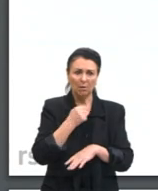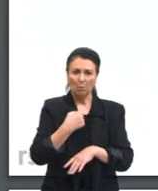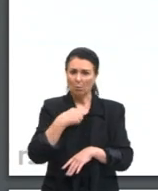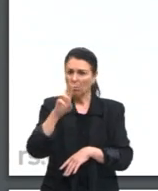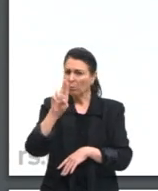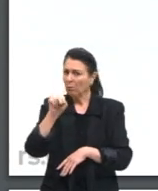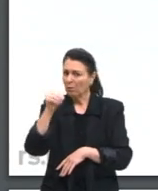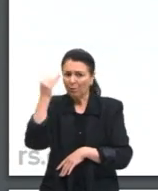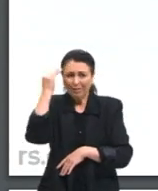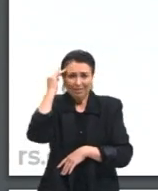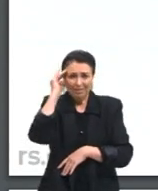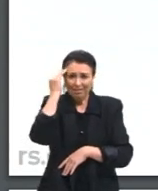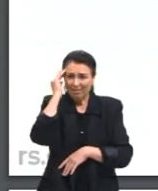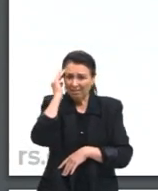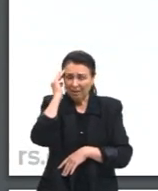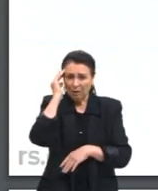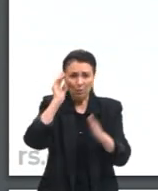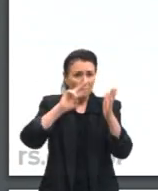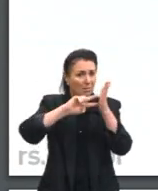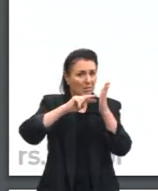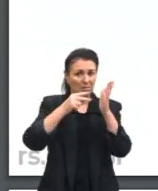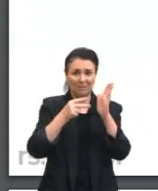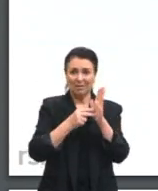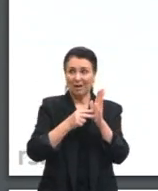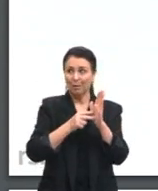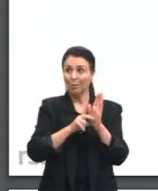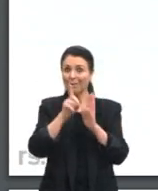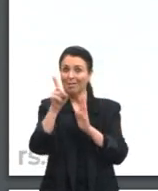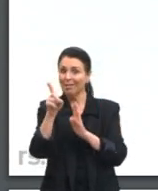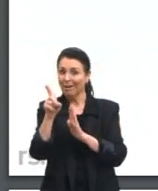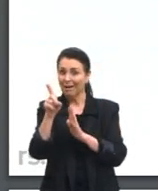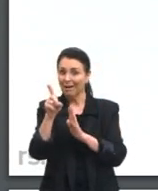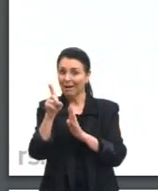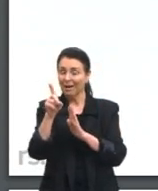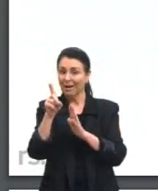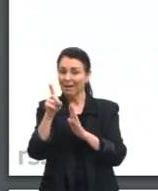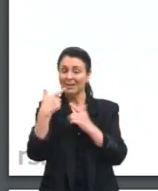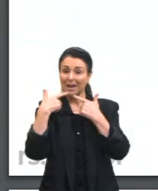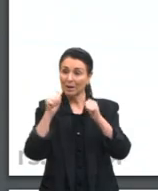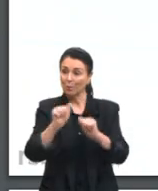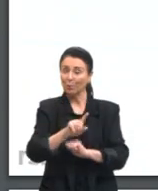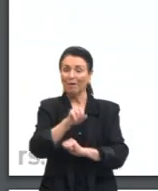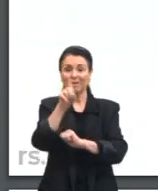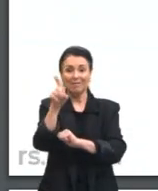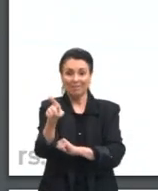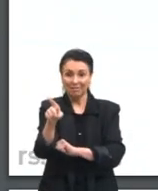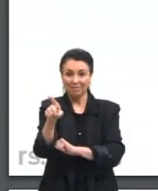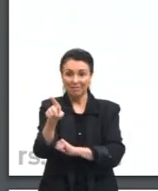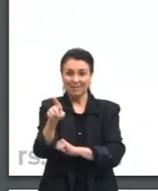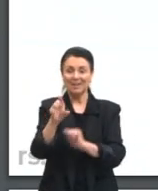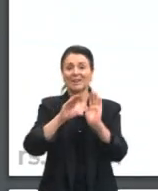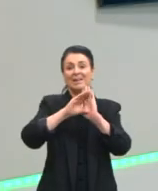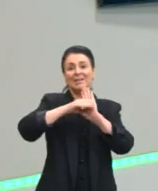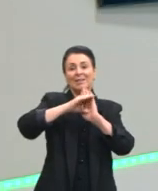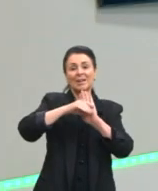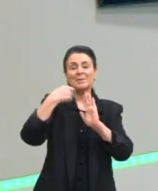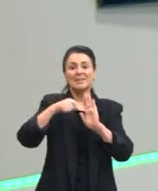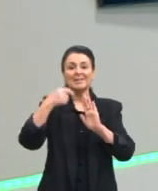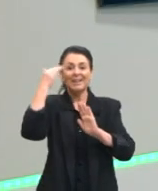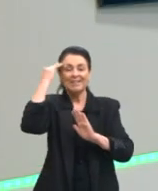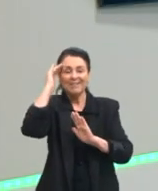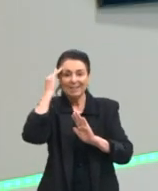conseguir entender a significação que eles produzem. Então, o primeiro conceito que a gente precisa entender é que língua